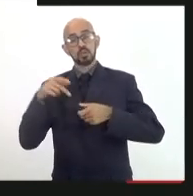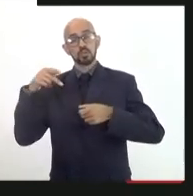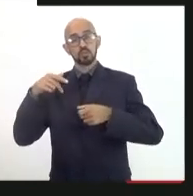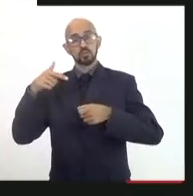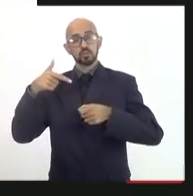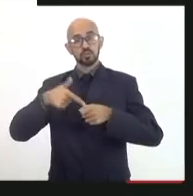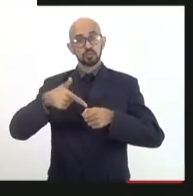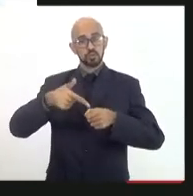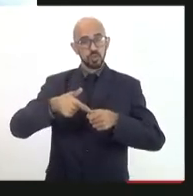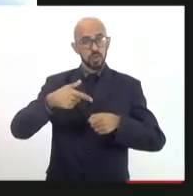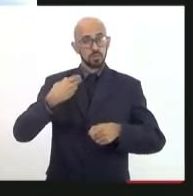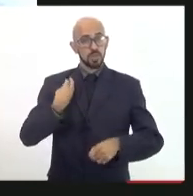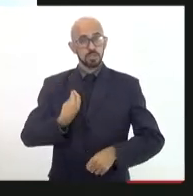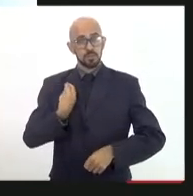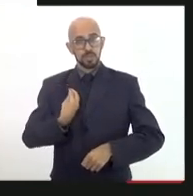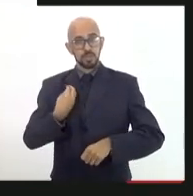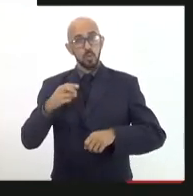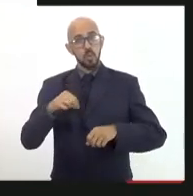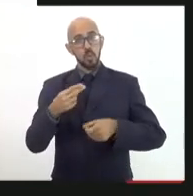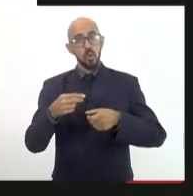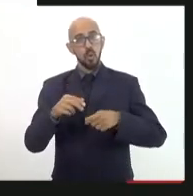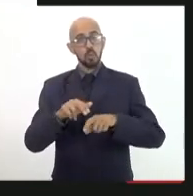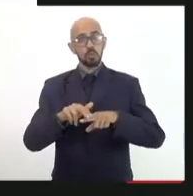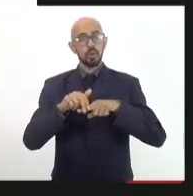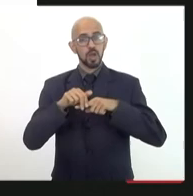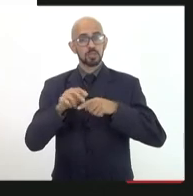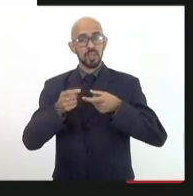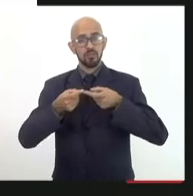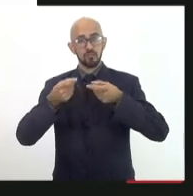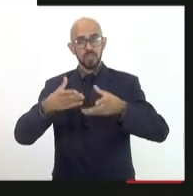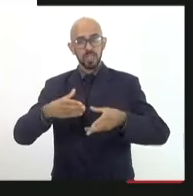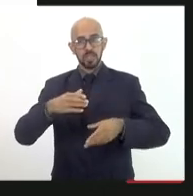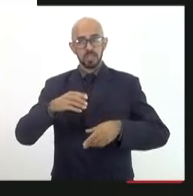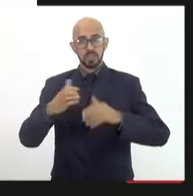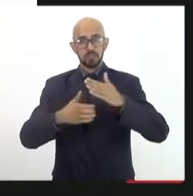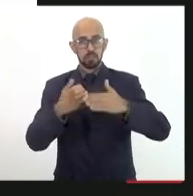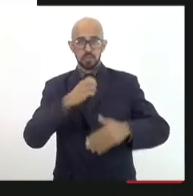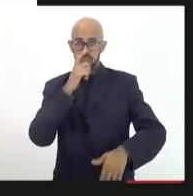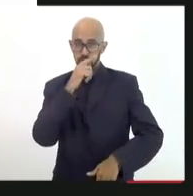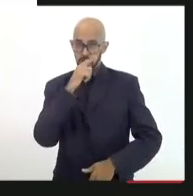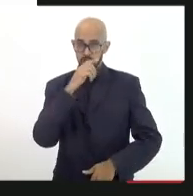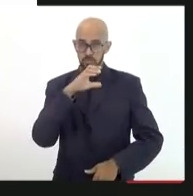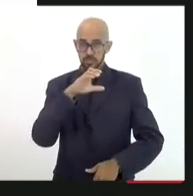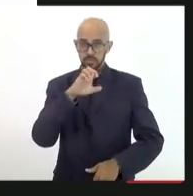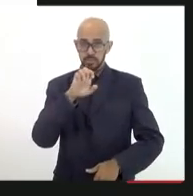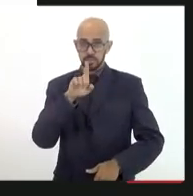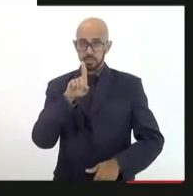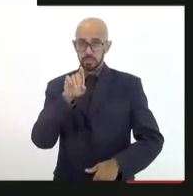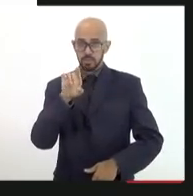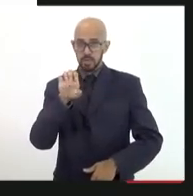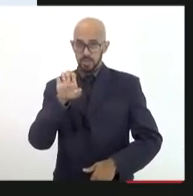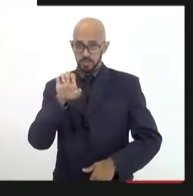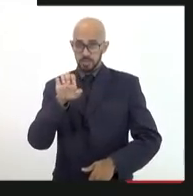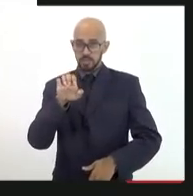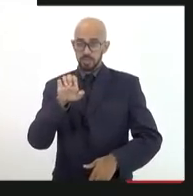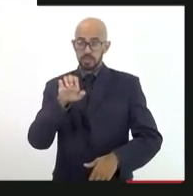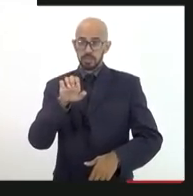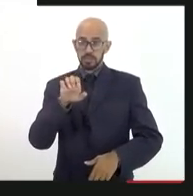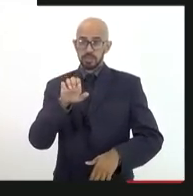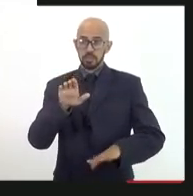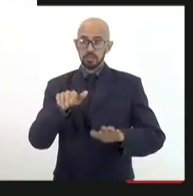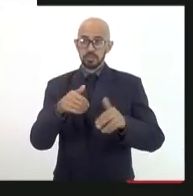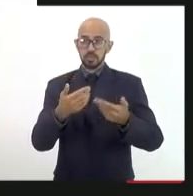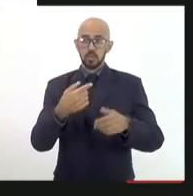venda da CEDAI, se nós não tomarmos cuidado, nós podemos, falo aqui a partir de